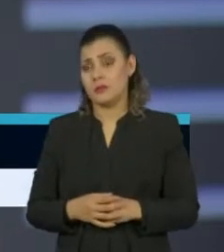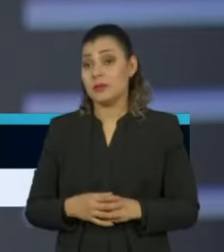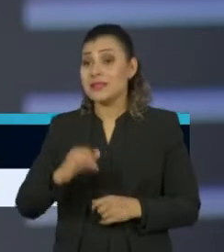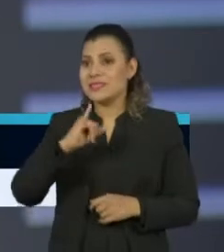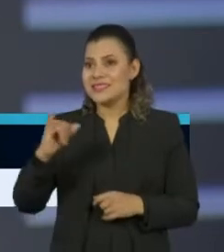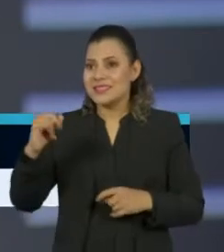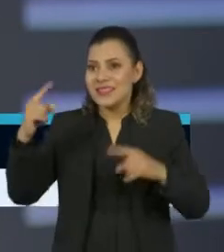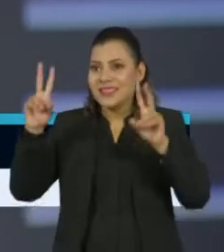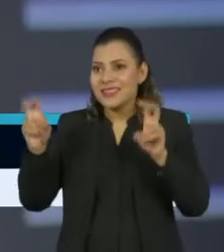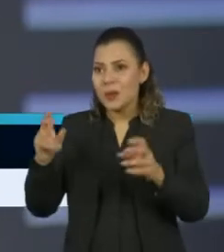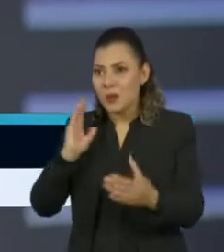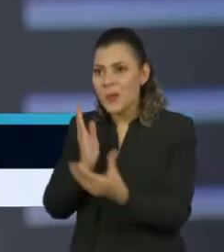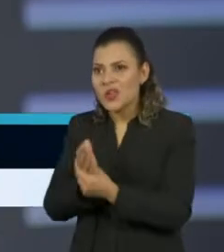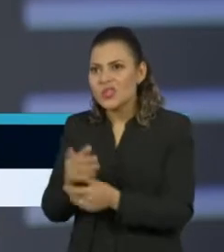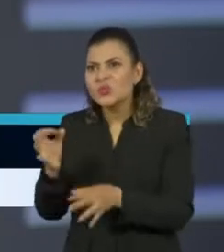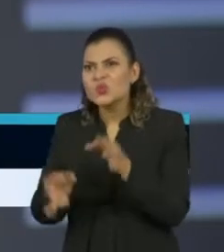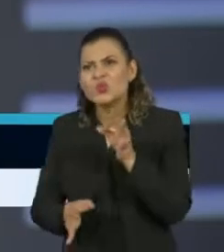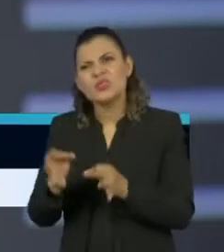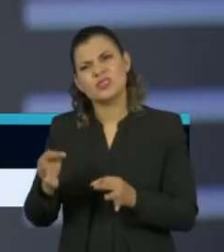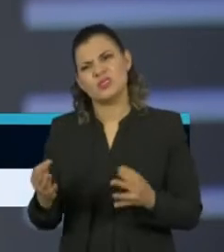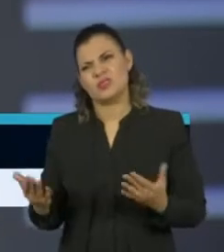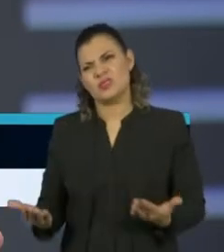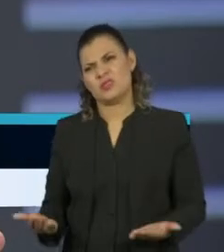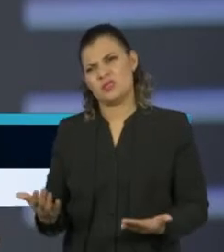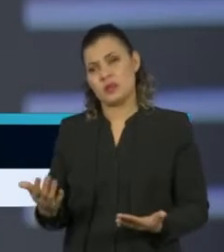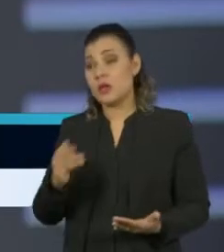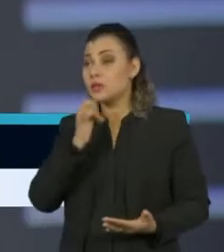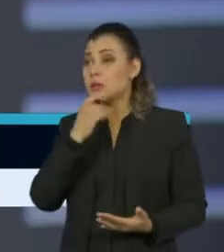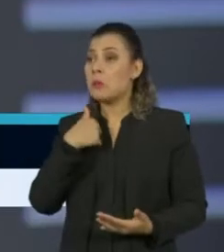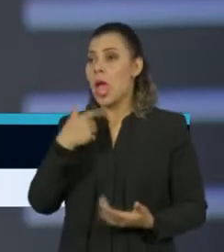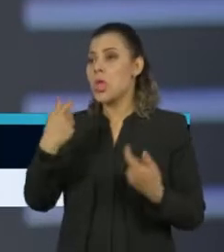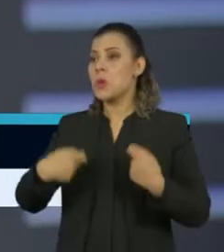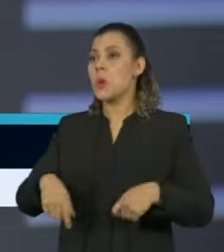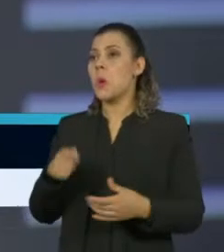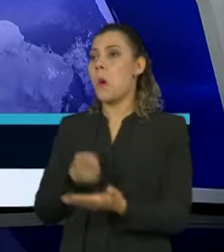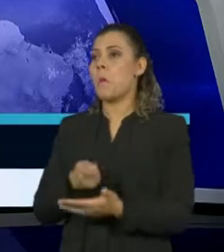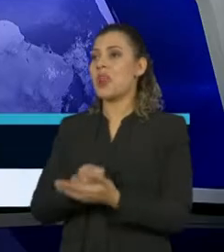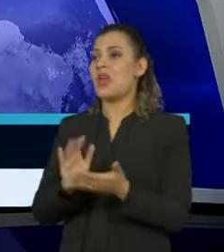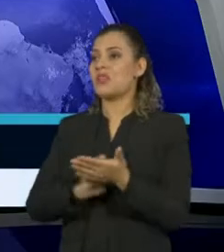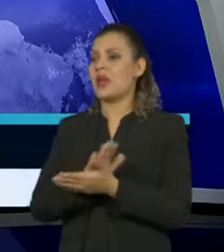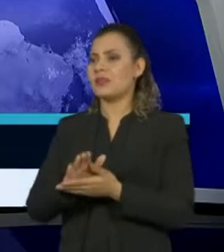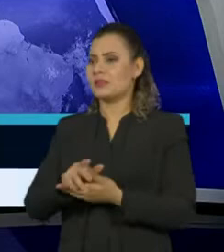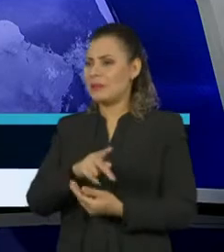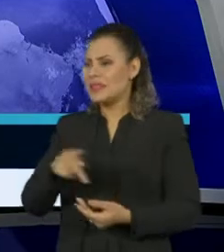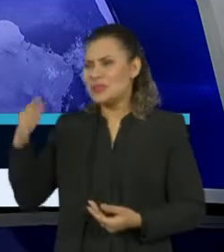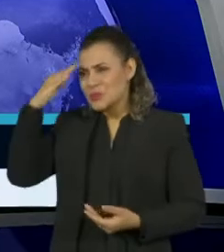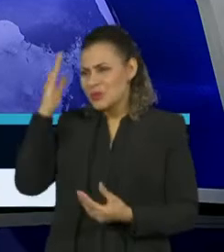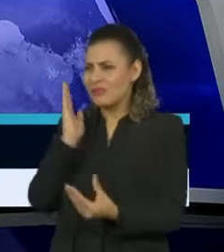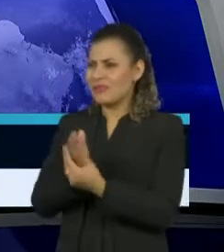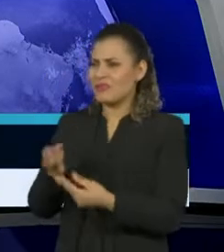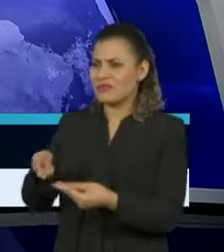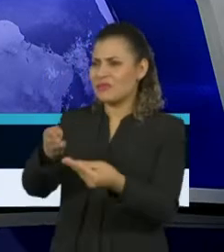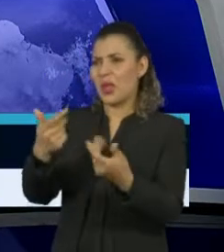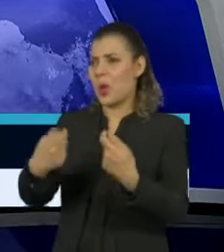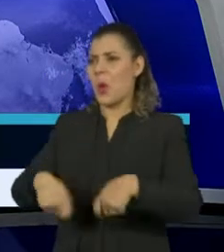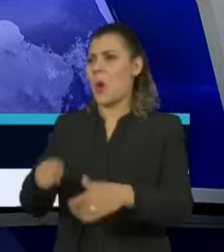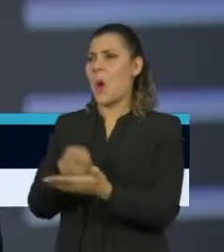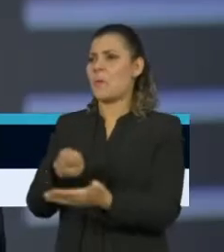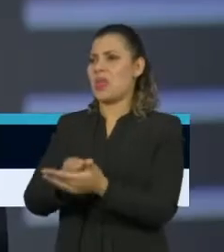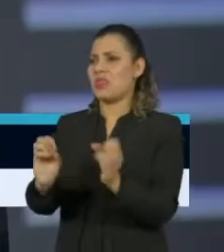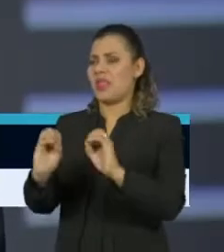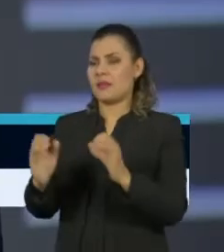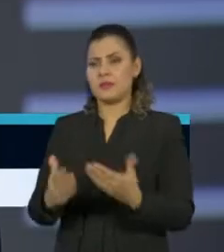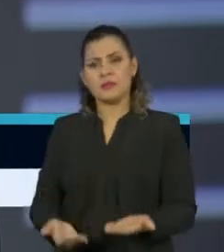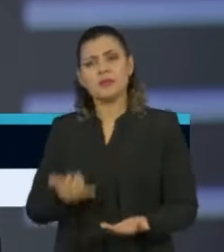discute isso na justiça, quer dizer, eu não sou obrigado a usar uma máscara, poxa, não é um bom exemplo, né? Acho que nós